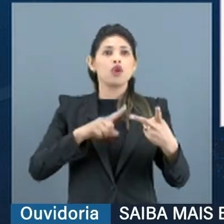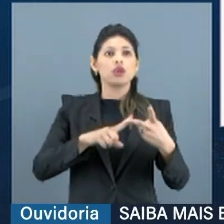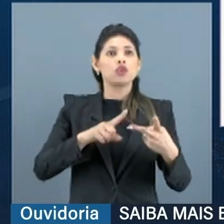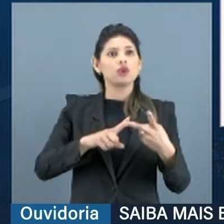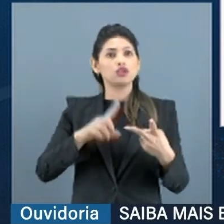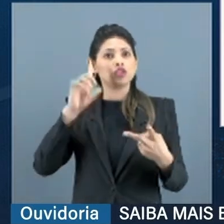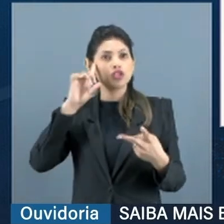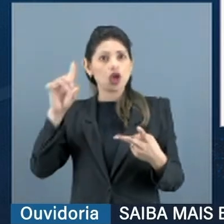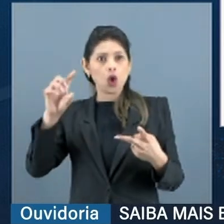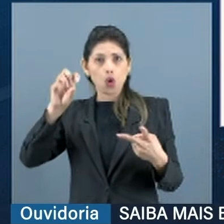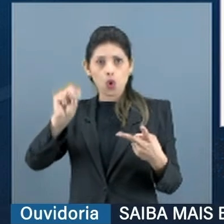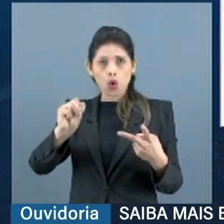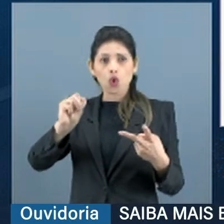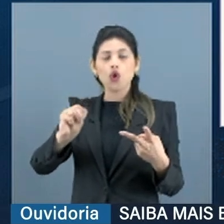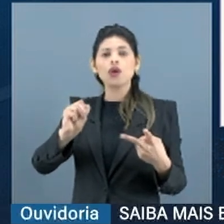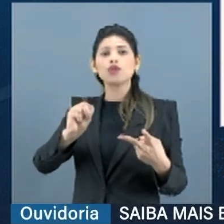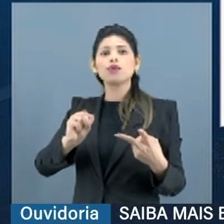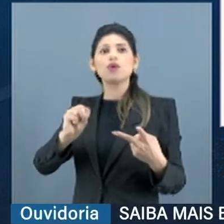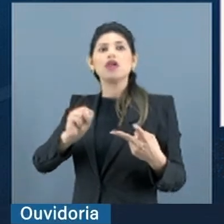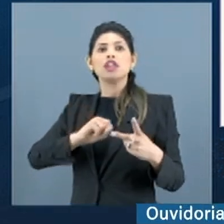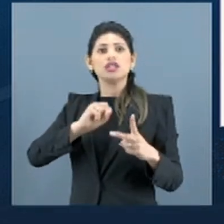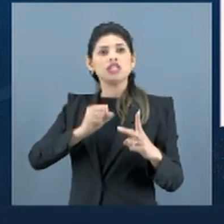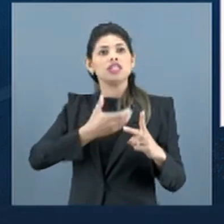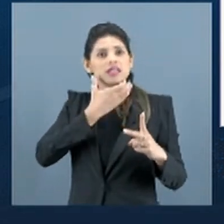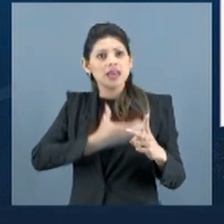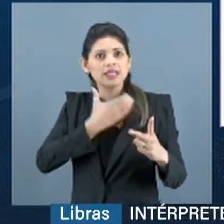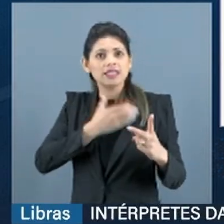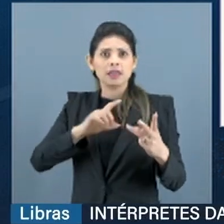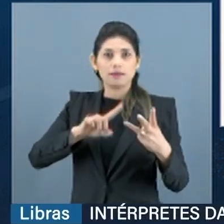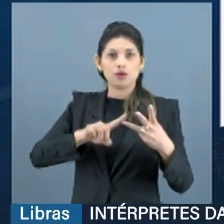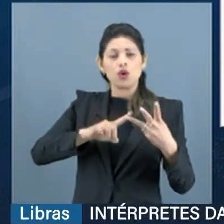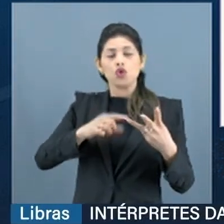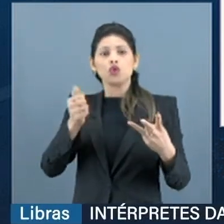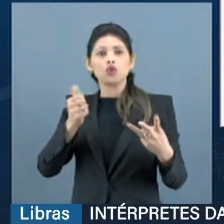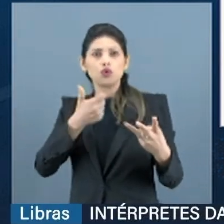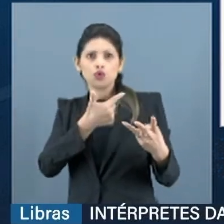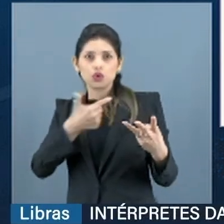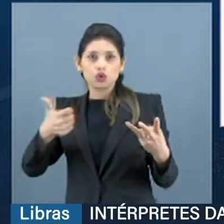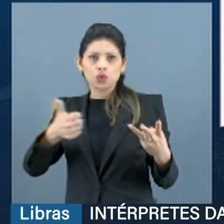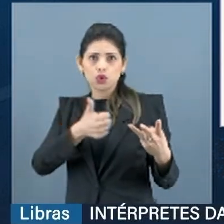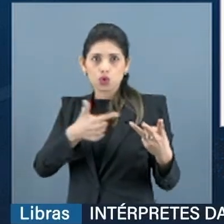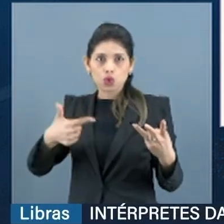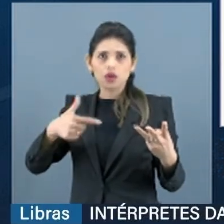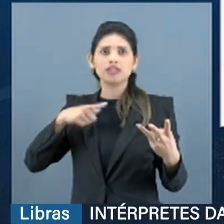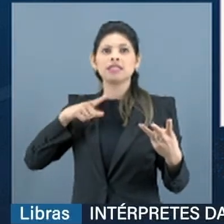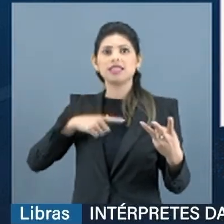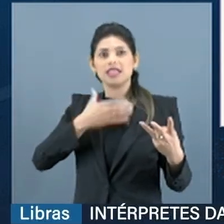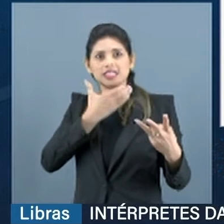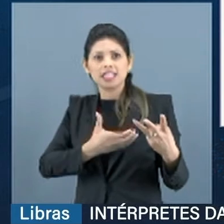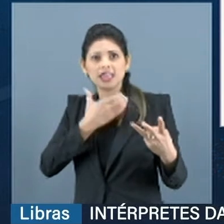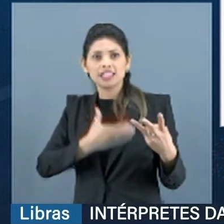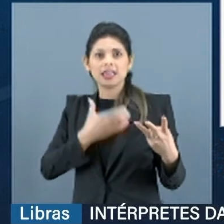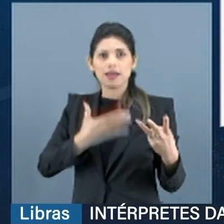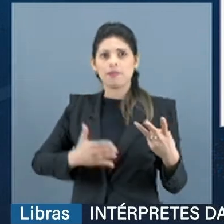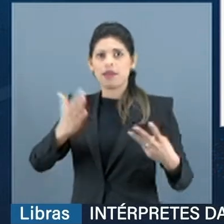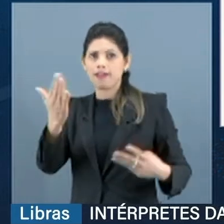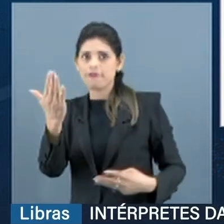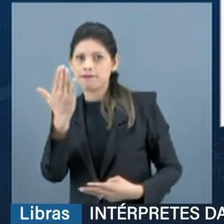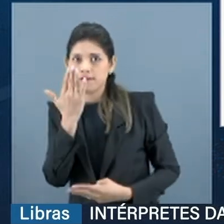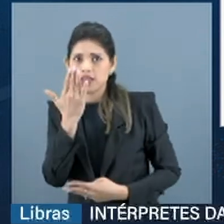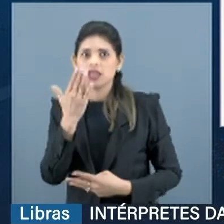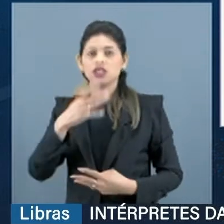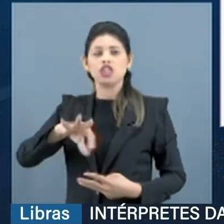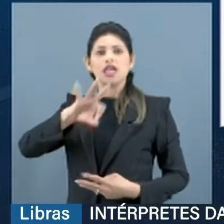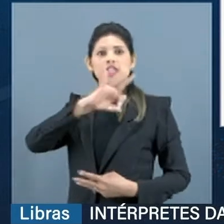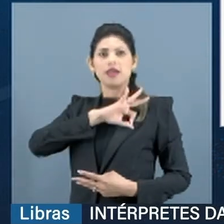tentativa de invasão no aeroporto de Brasília. 12 de dezembro, invasão na sede da Polícia Federal. E 24 de dezembro,